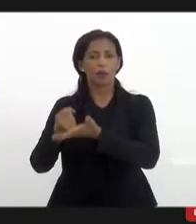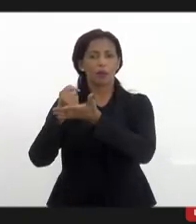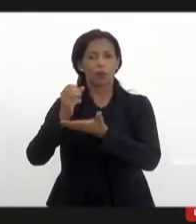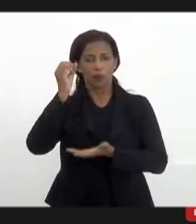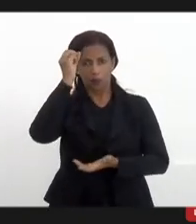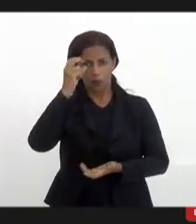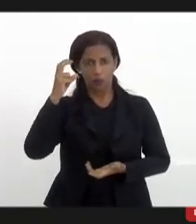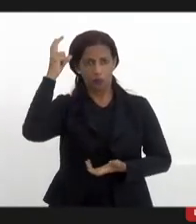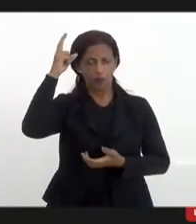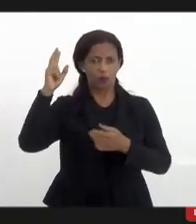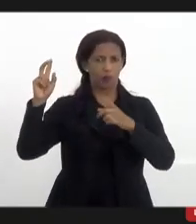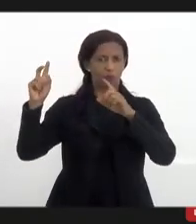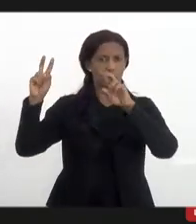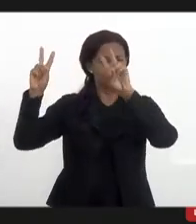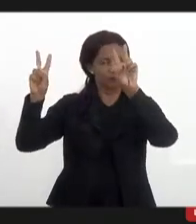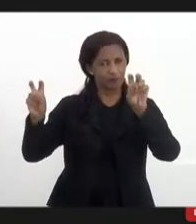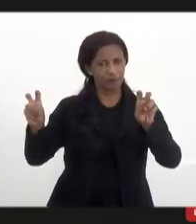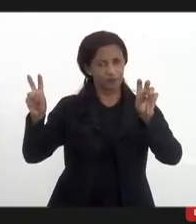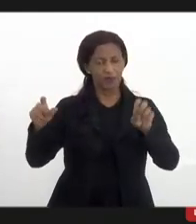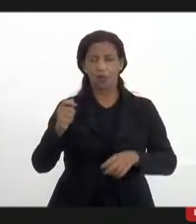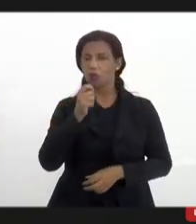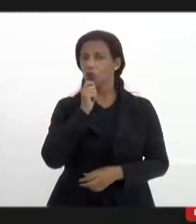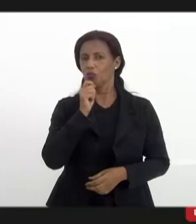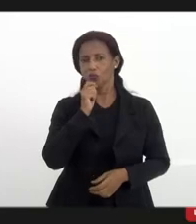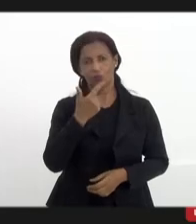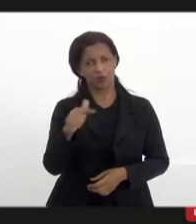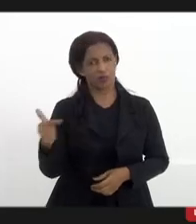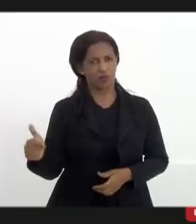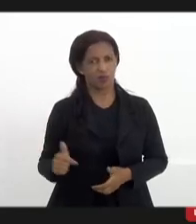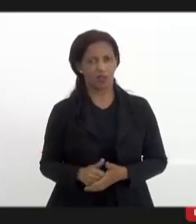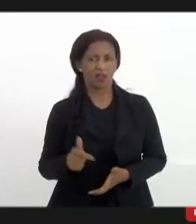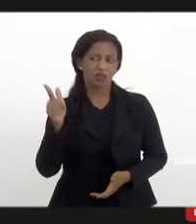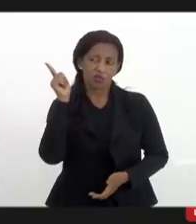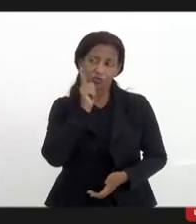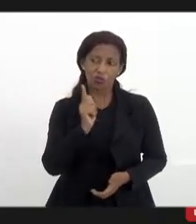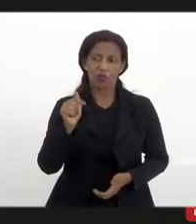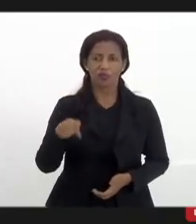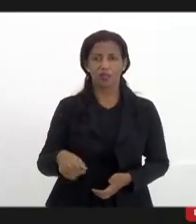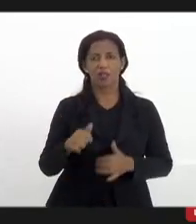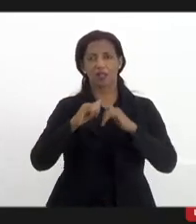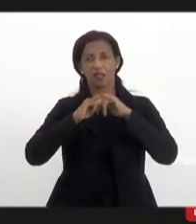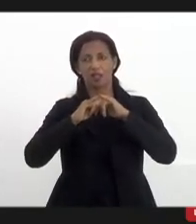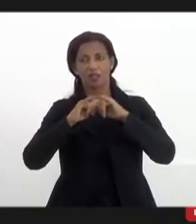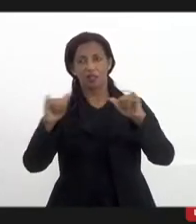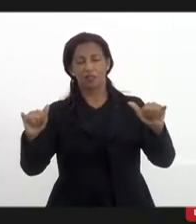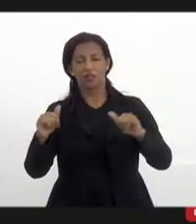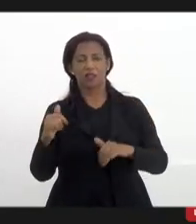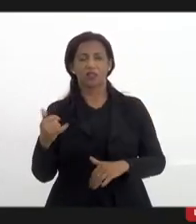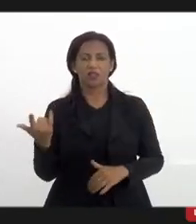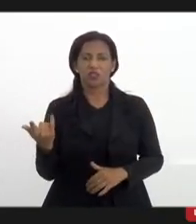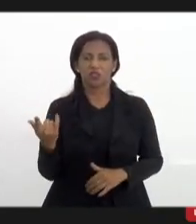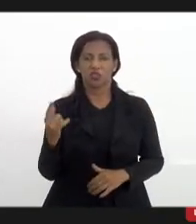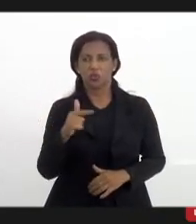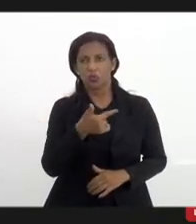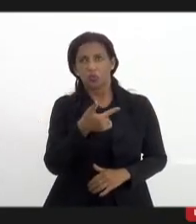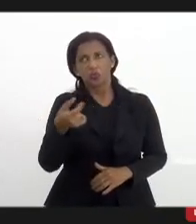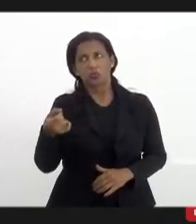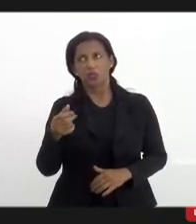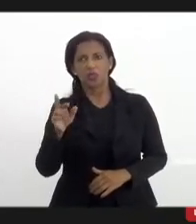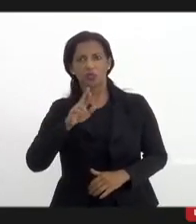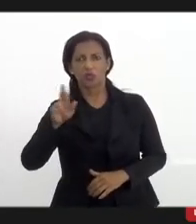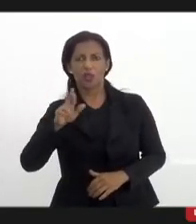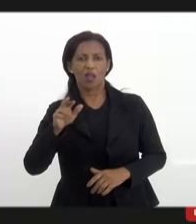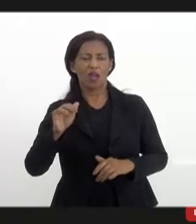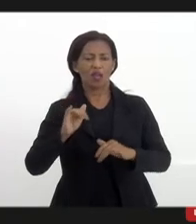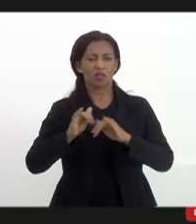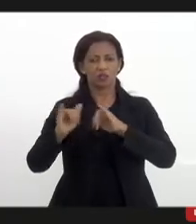entre aspas que dizem não temos a gente consegue aqui um anúncio de no mínimo aqui duzentos reais duzentos